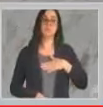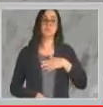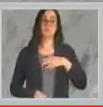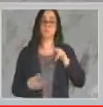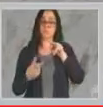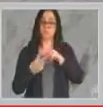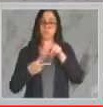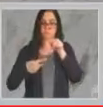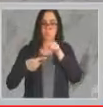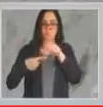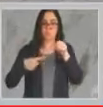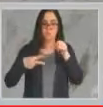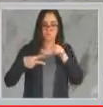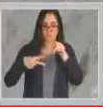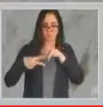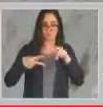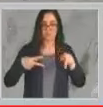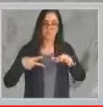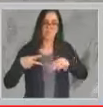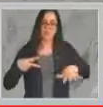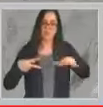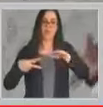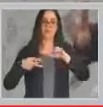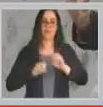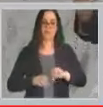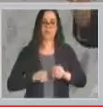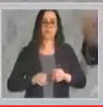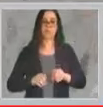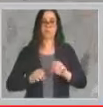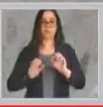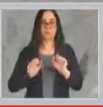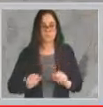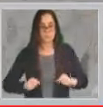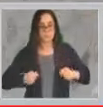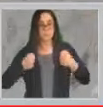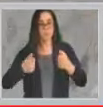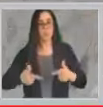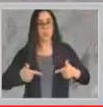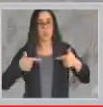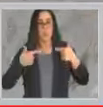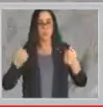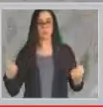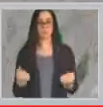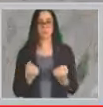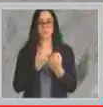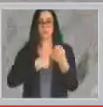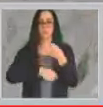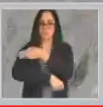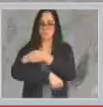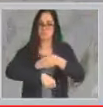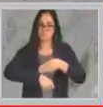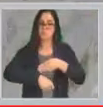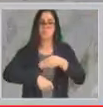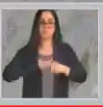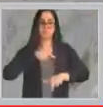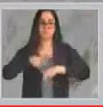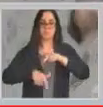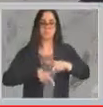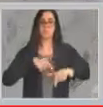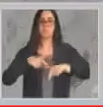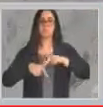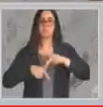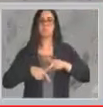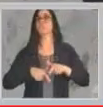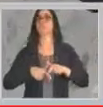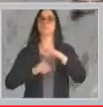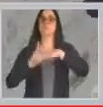guerreiros da educação, que sempre estiveram na linha de frente, na defesa do magistério, da cidadania, de uma